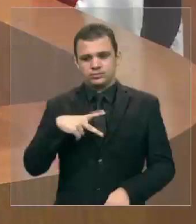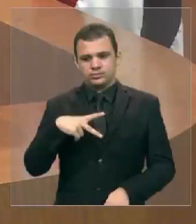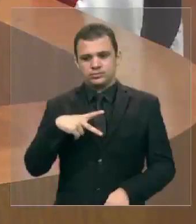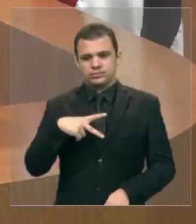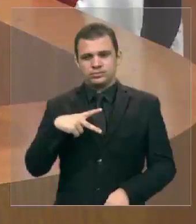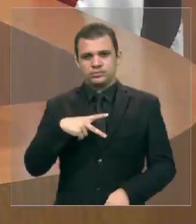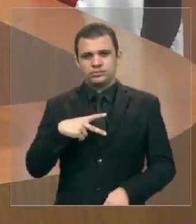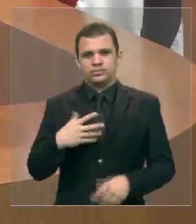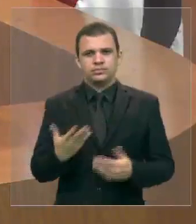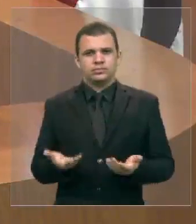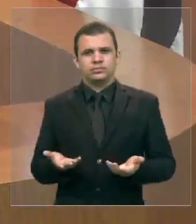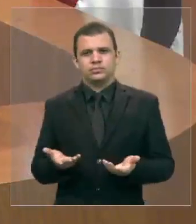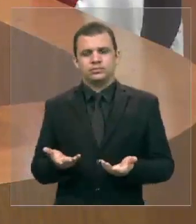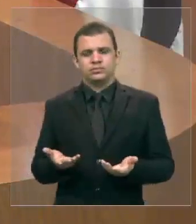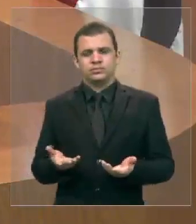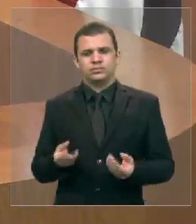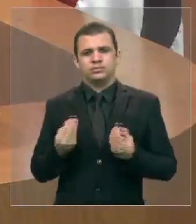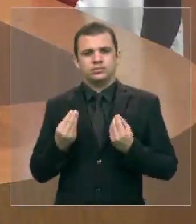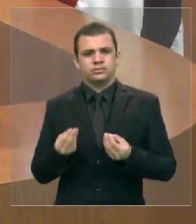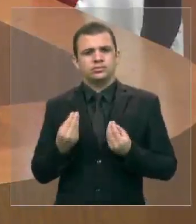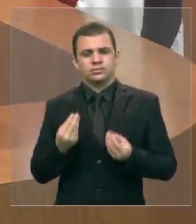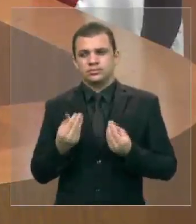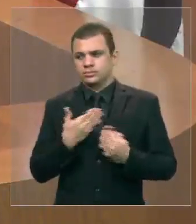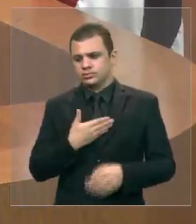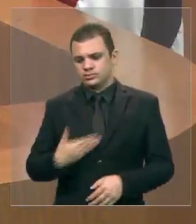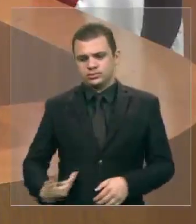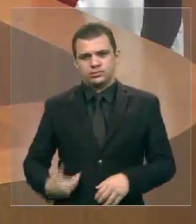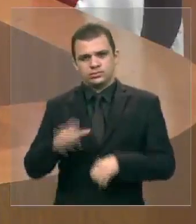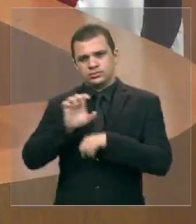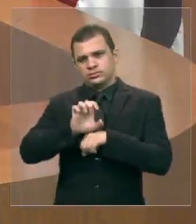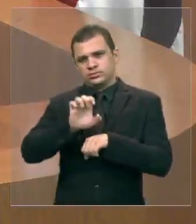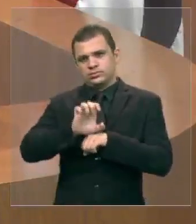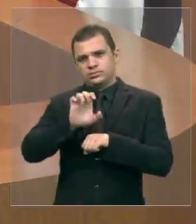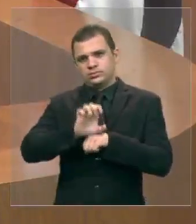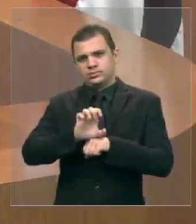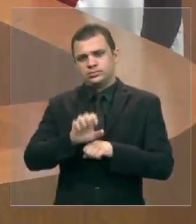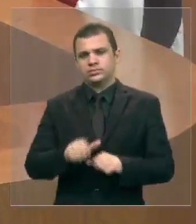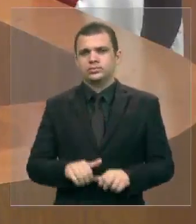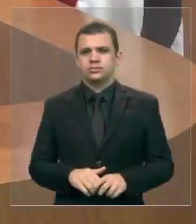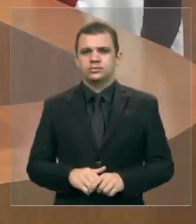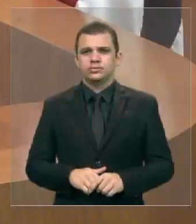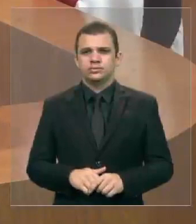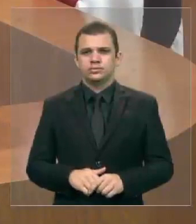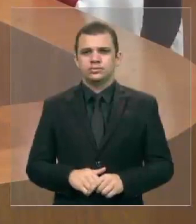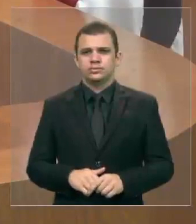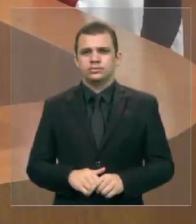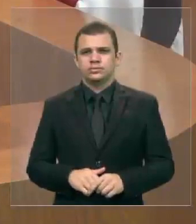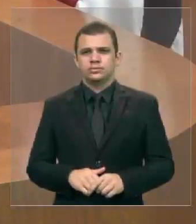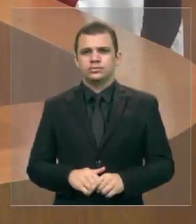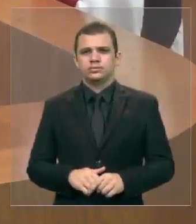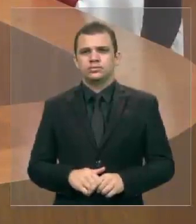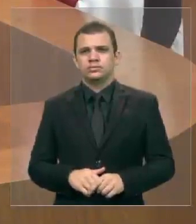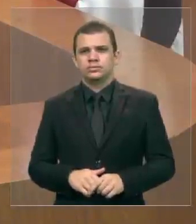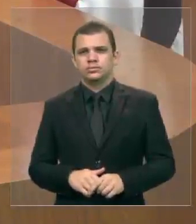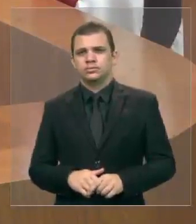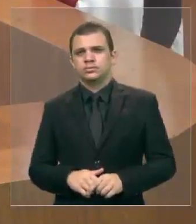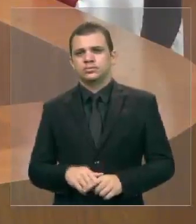que o governo do Estado vai patrocinar